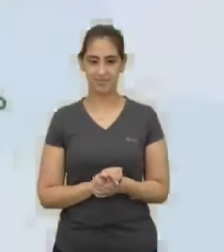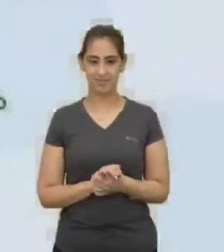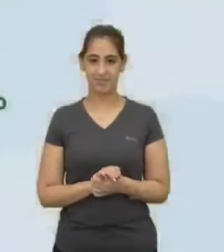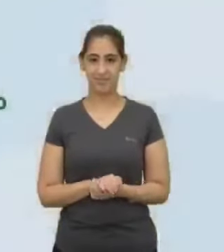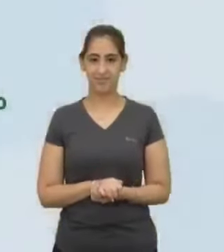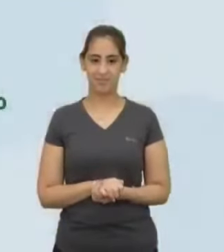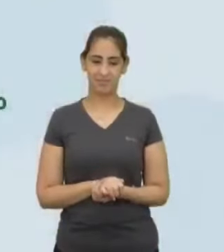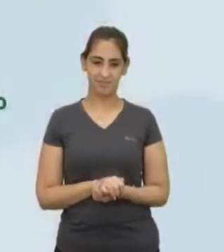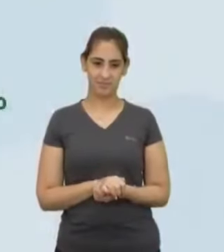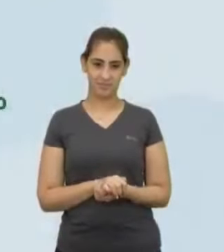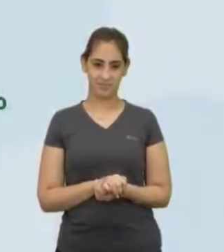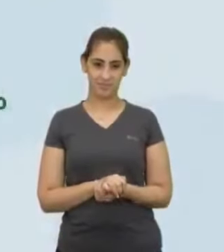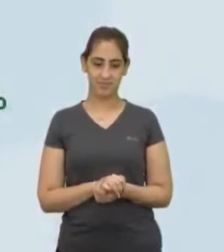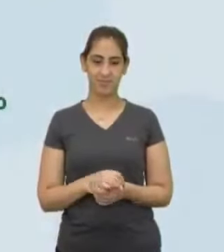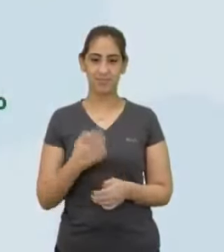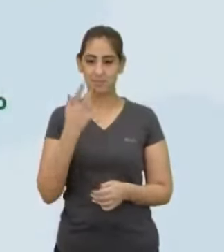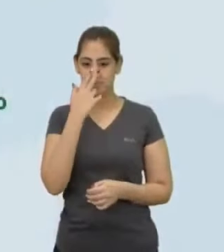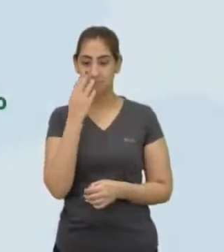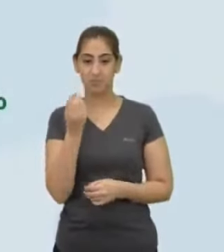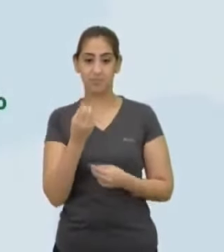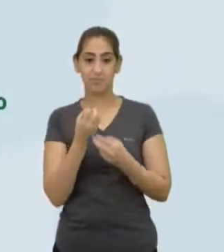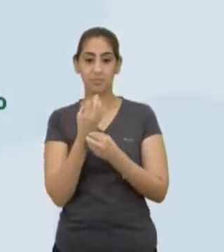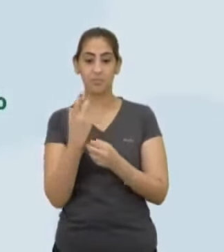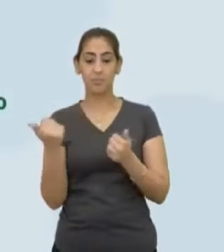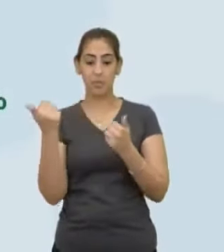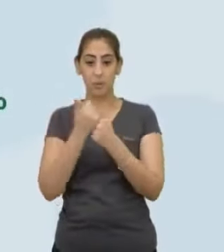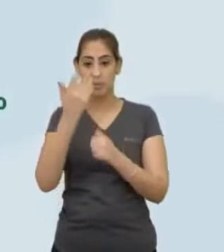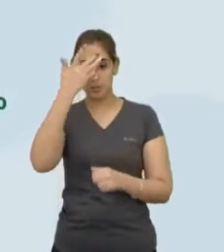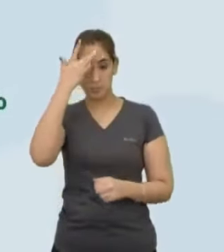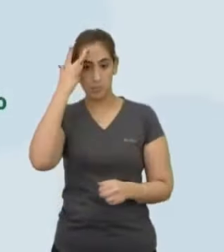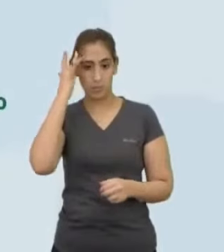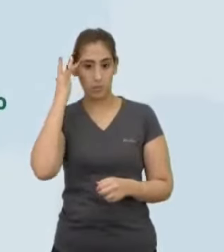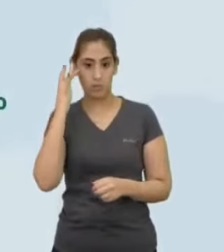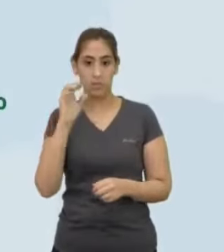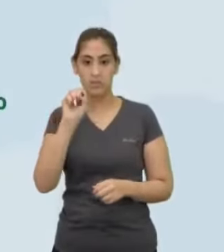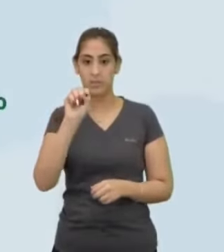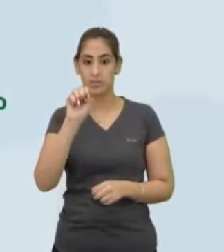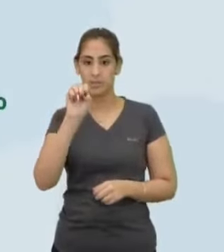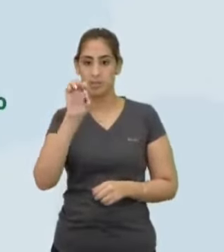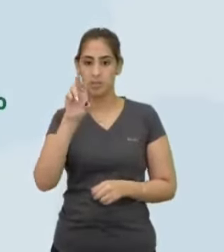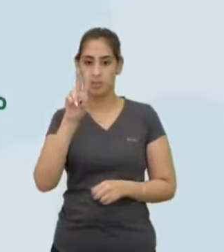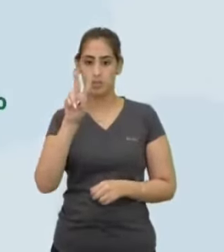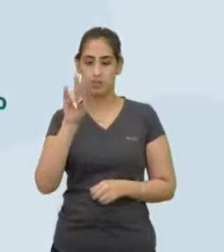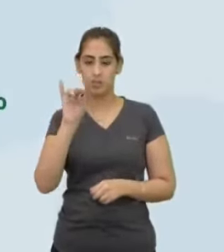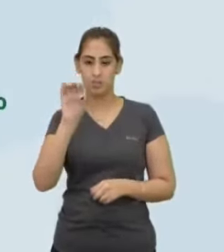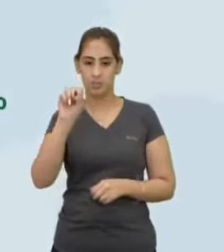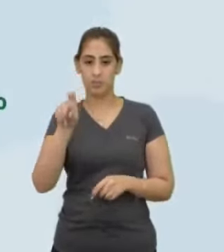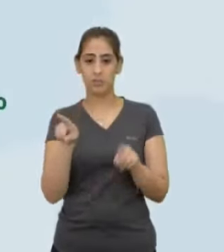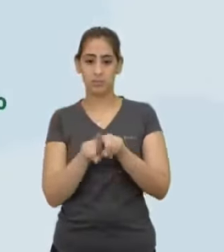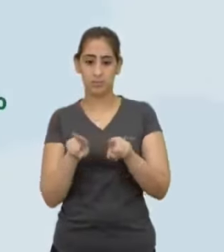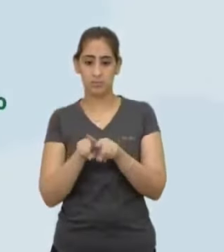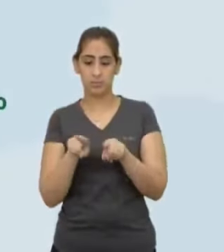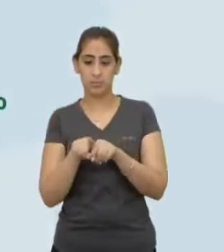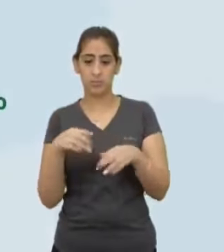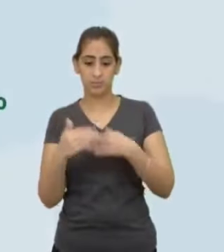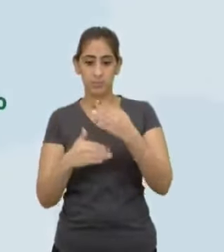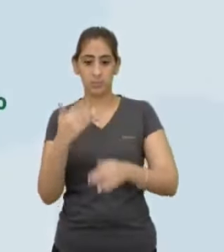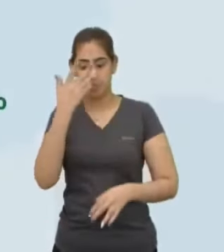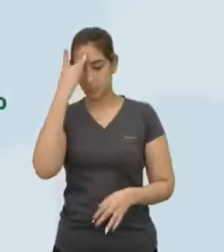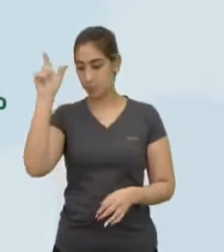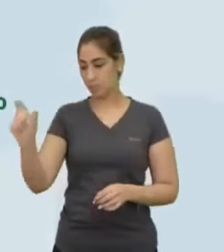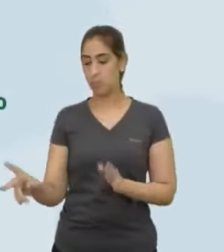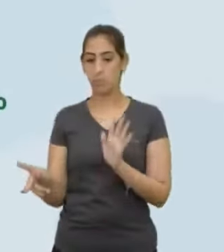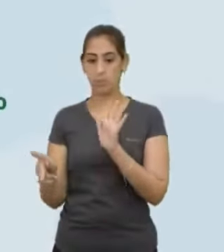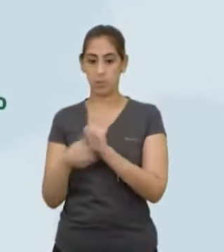voltar aqui A infantaria é composta por servos E o armamento também é improvisado E do próprio servo